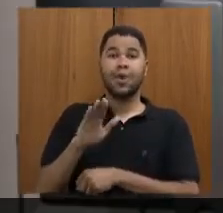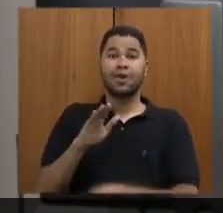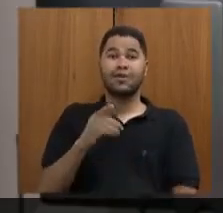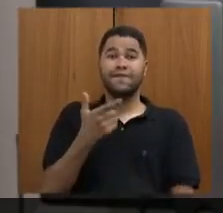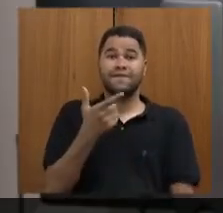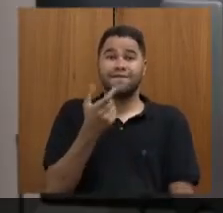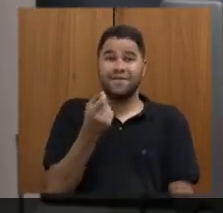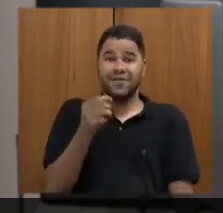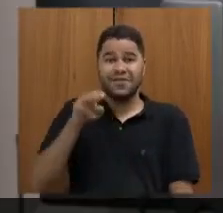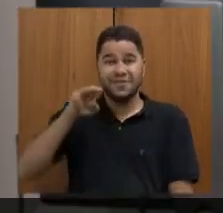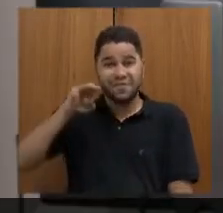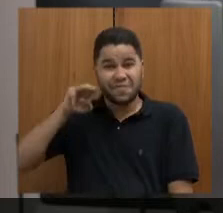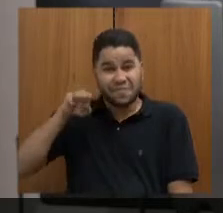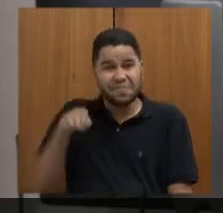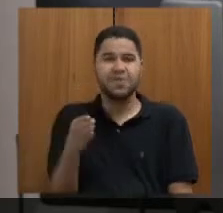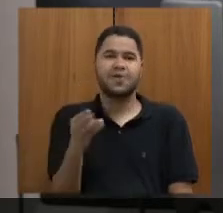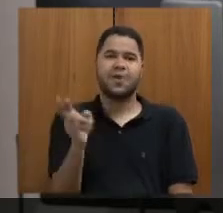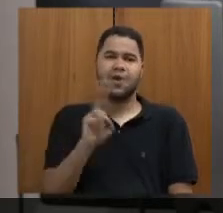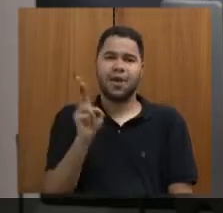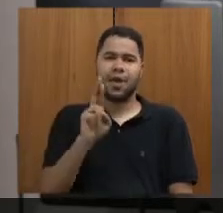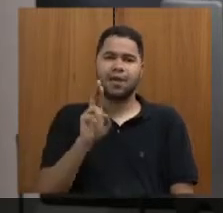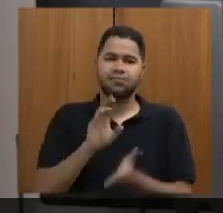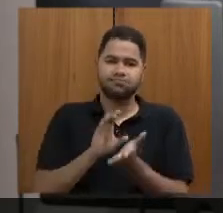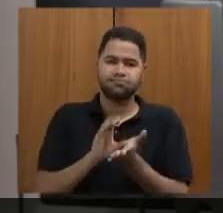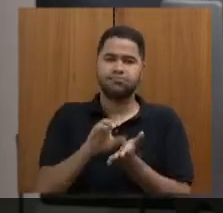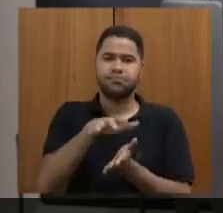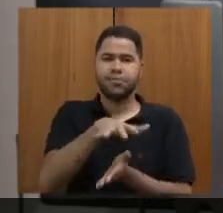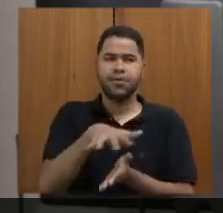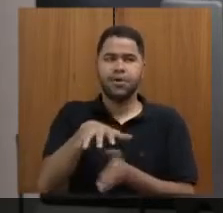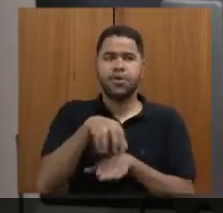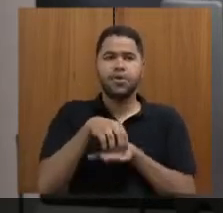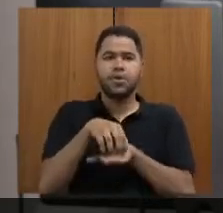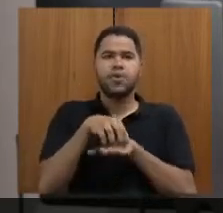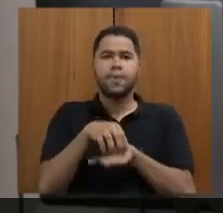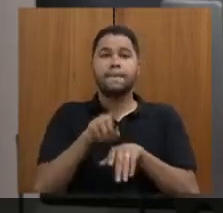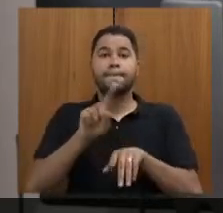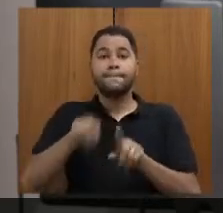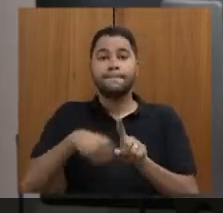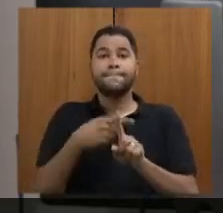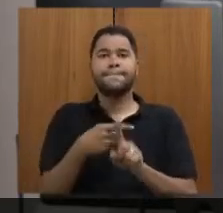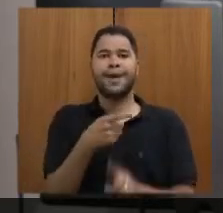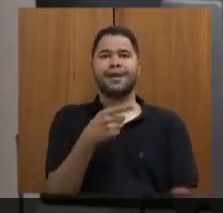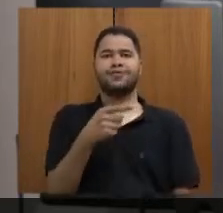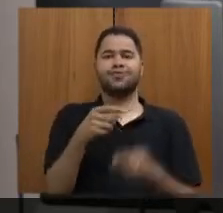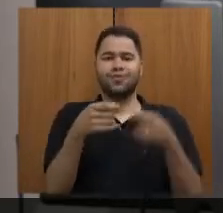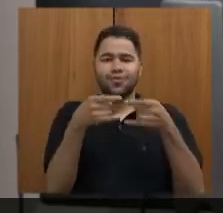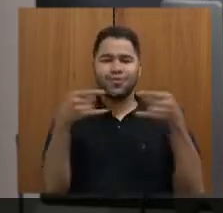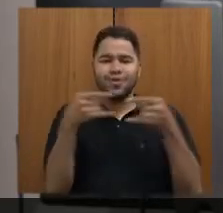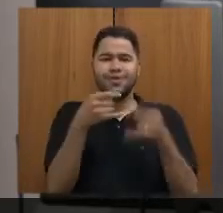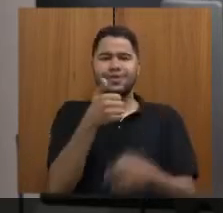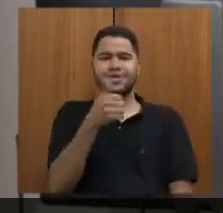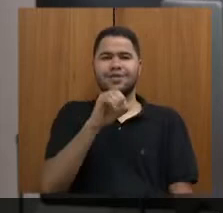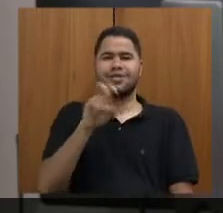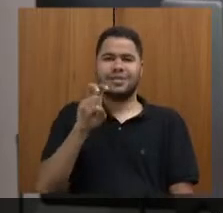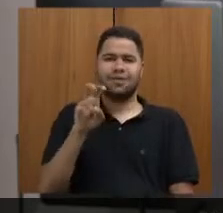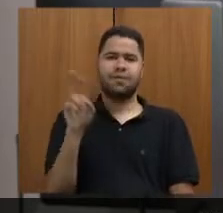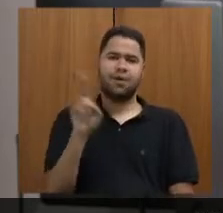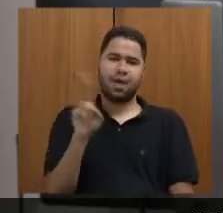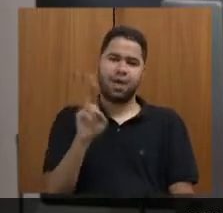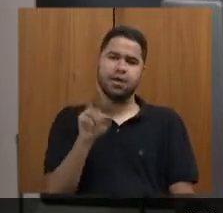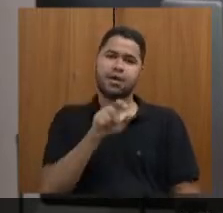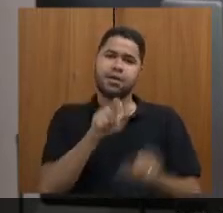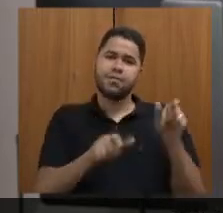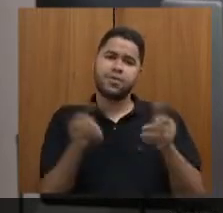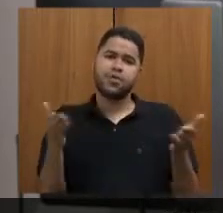na economia colocados pelo turismo, mas num ticket de R 105. De 2016, obviamente, as pessoas